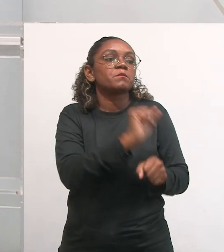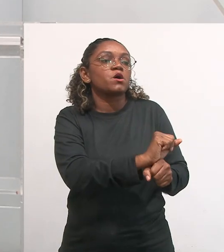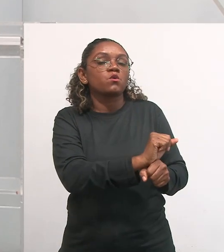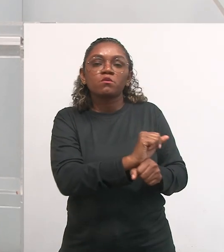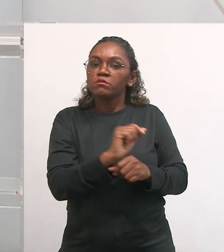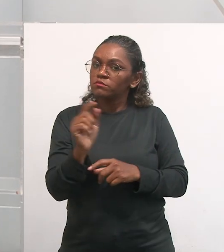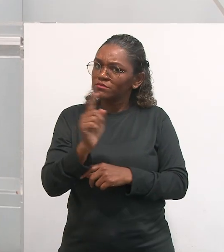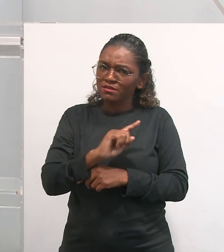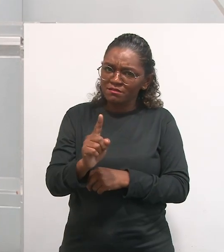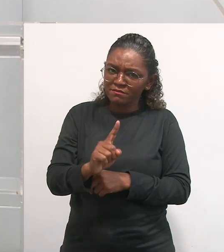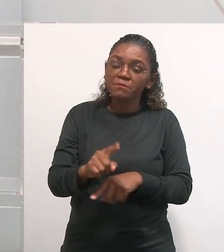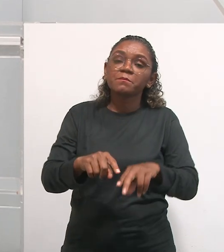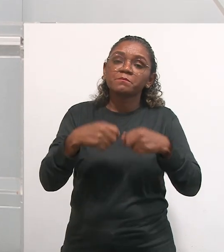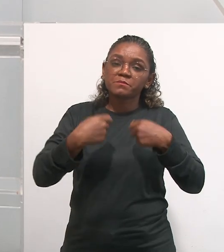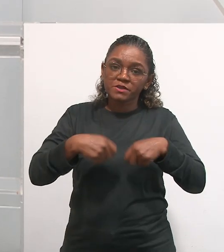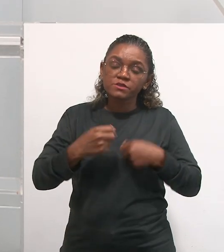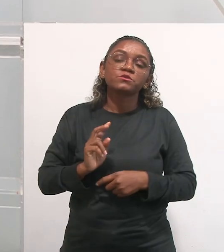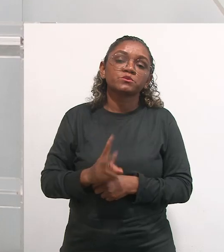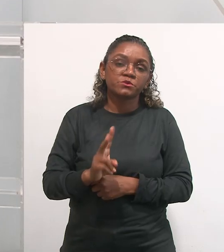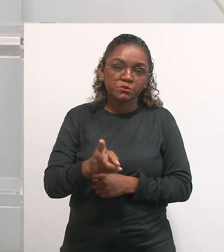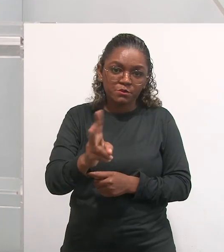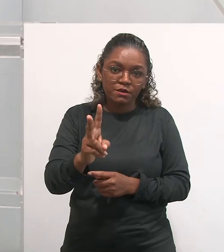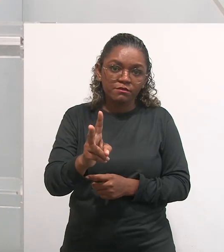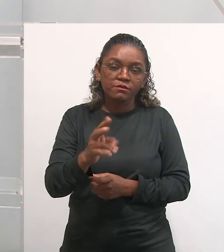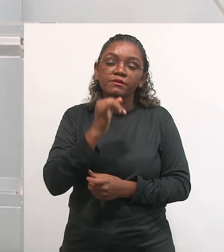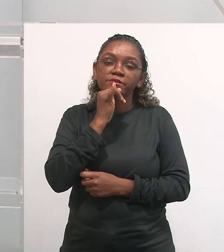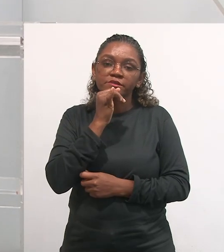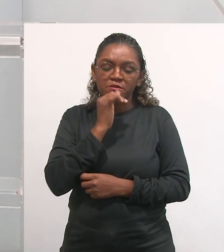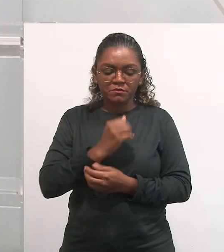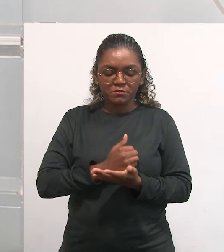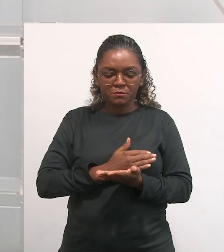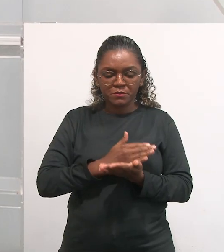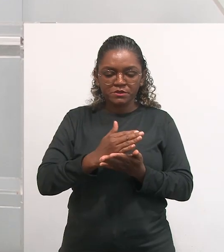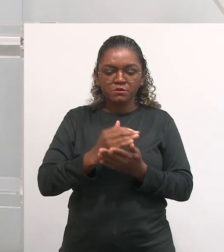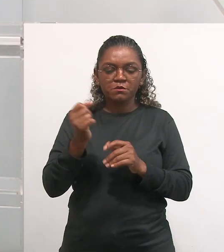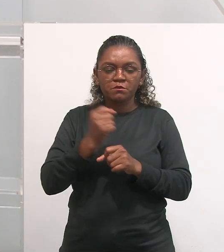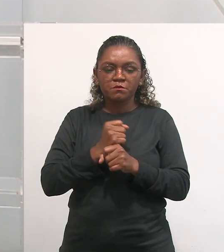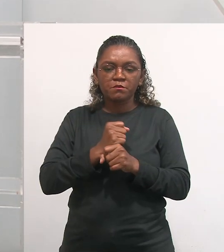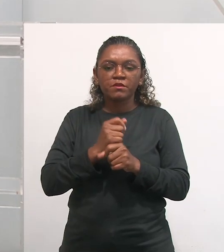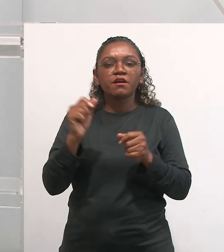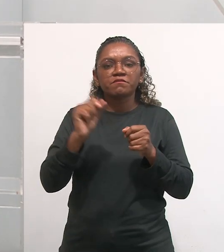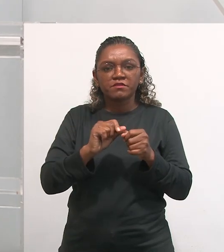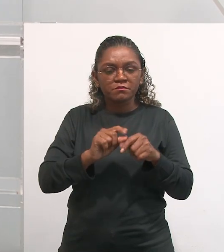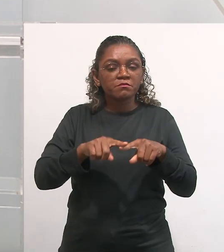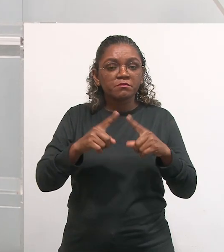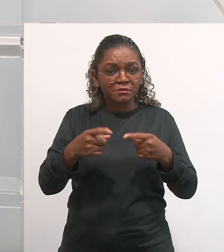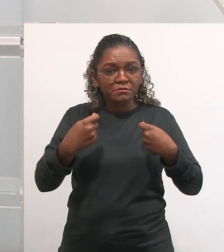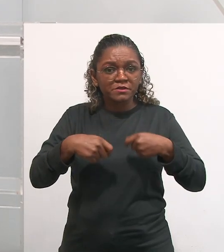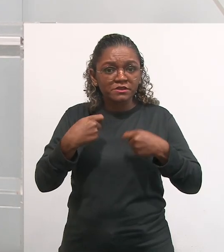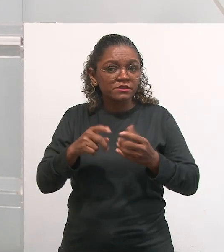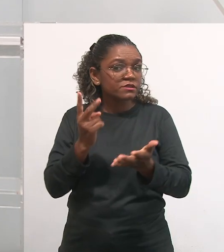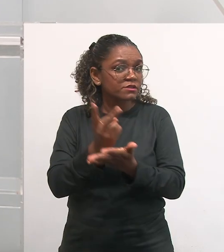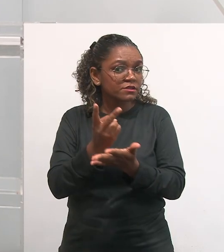fazê-la apenas no início do ano letivo. Então, eu vou fazê-la no início do bemestre,